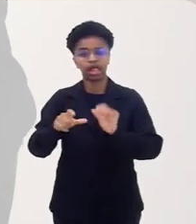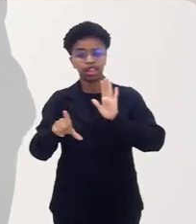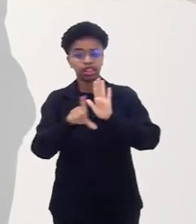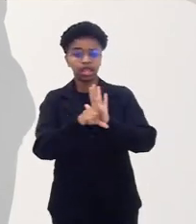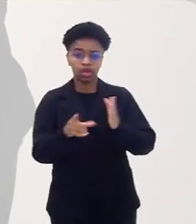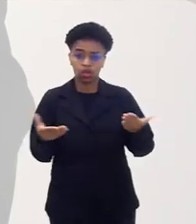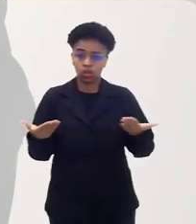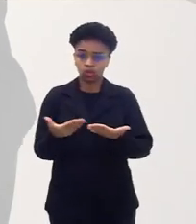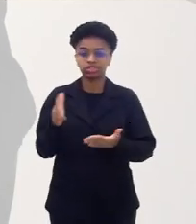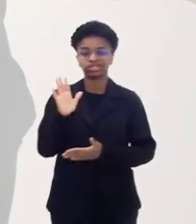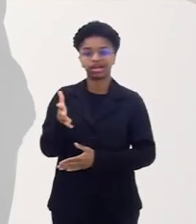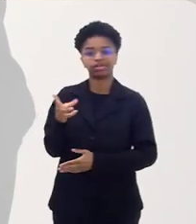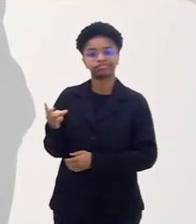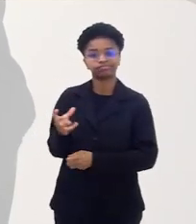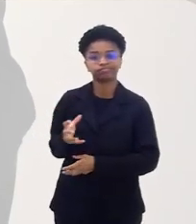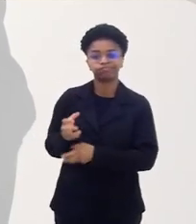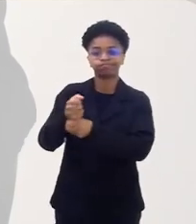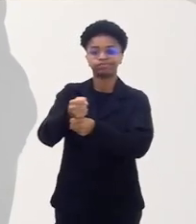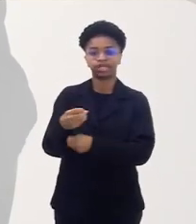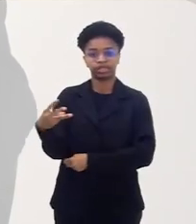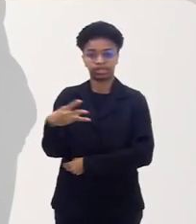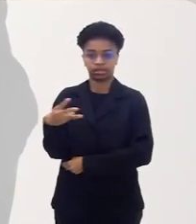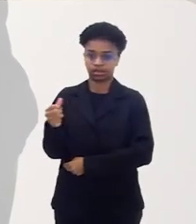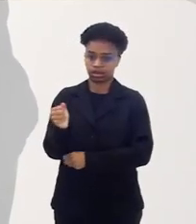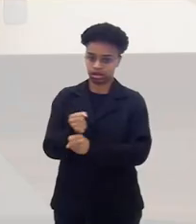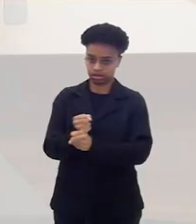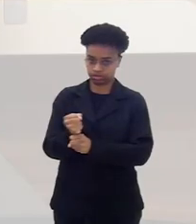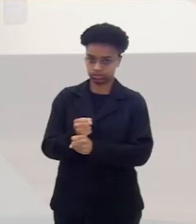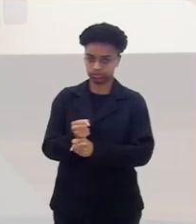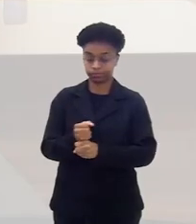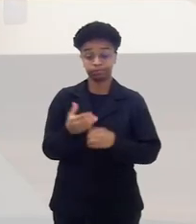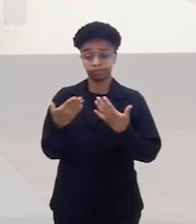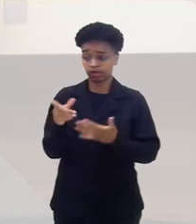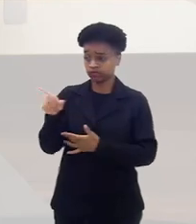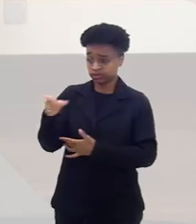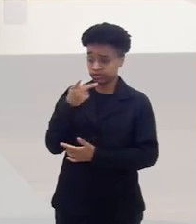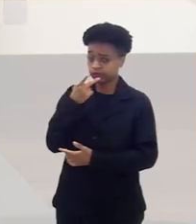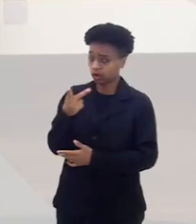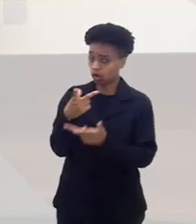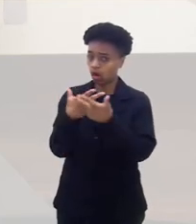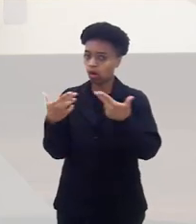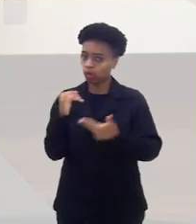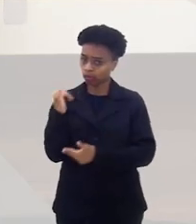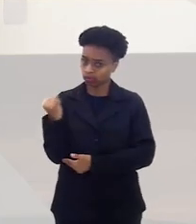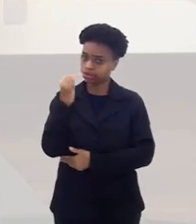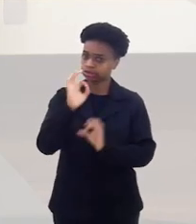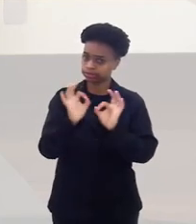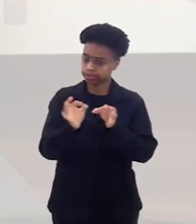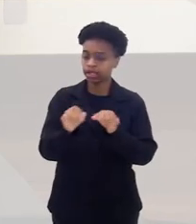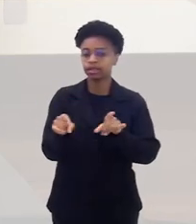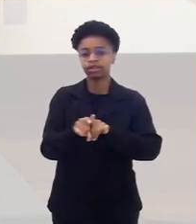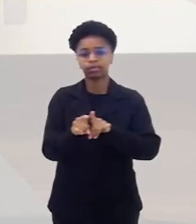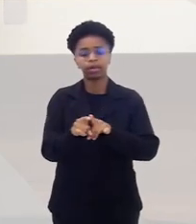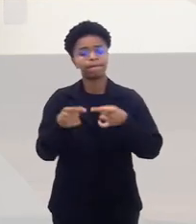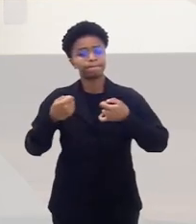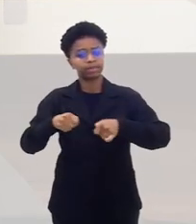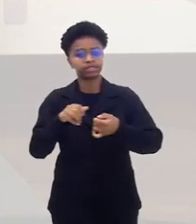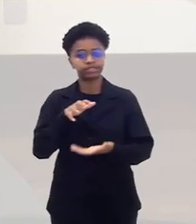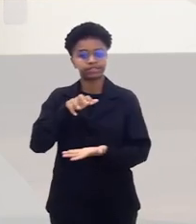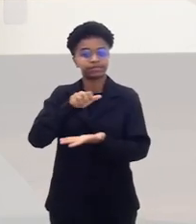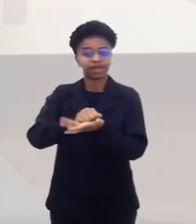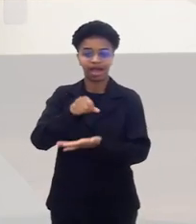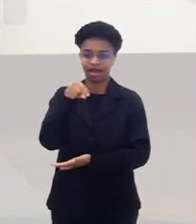lei que hoje completa 33 anos. Bom, Ciro, você trouxe coisas muito importantes e é preciso